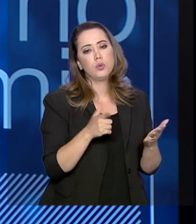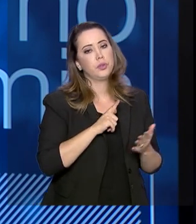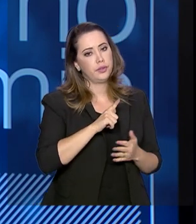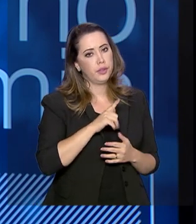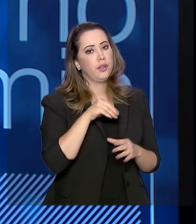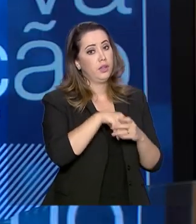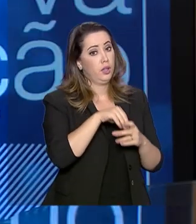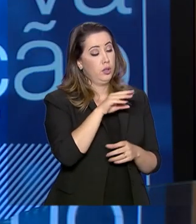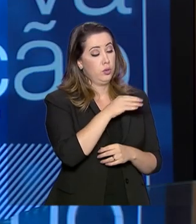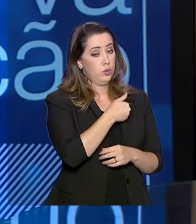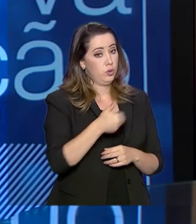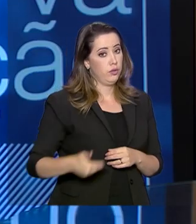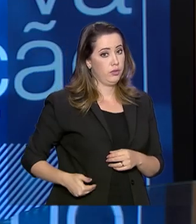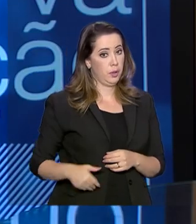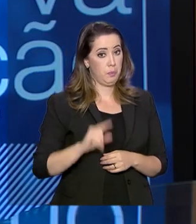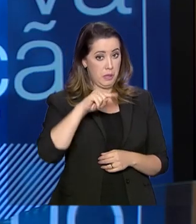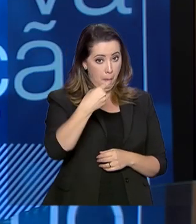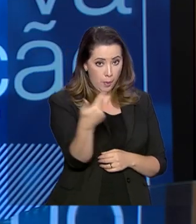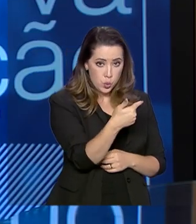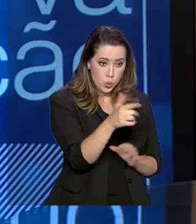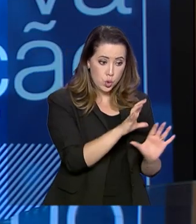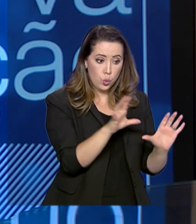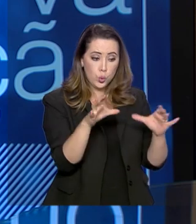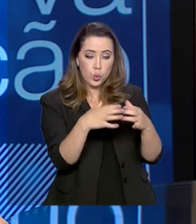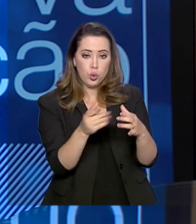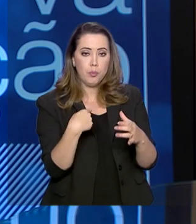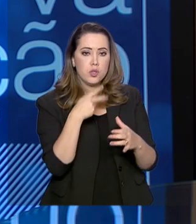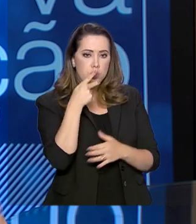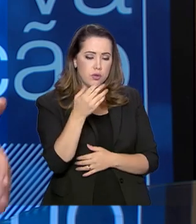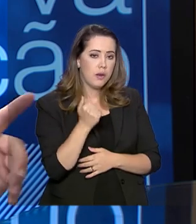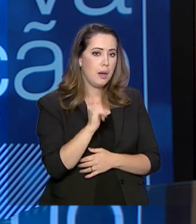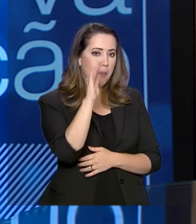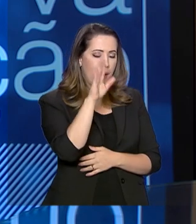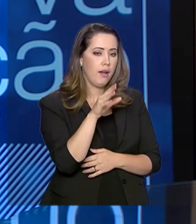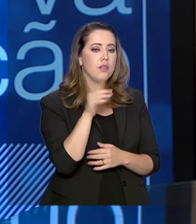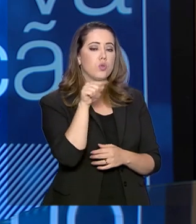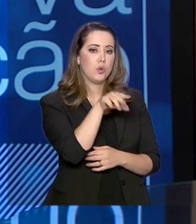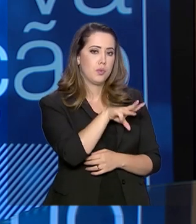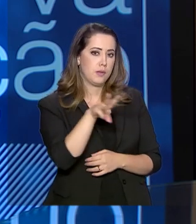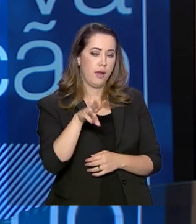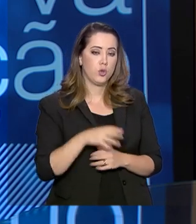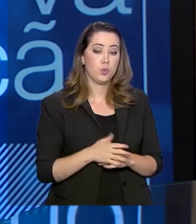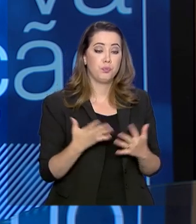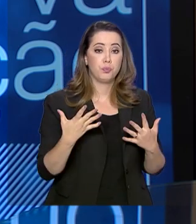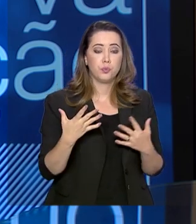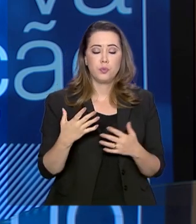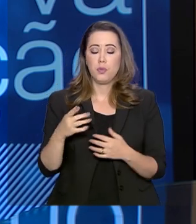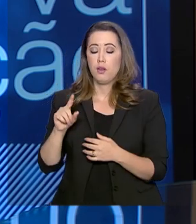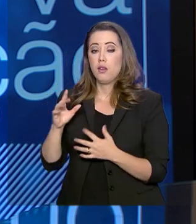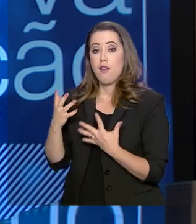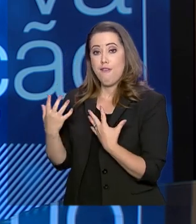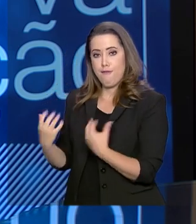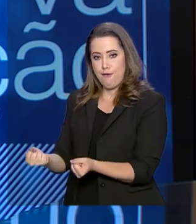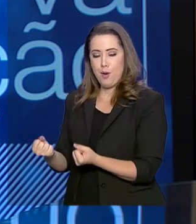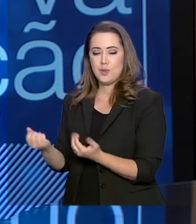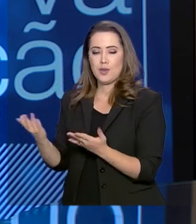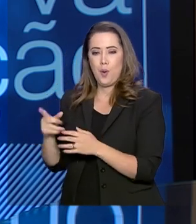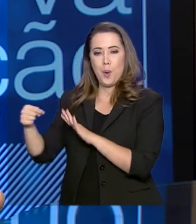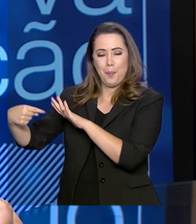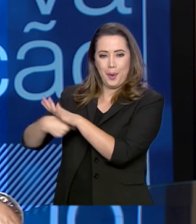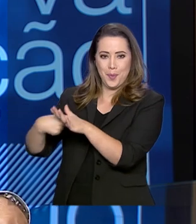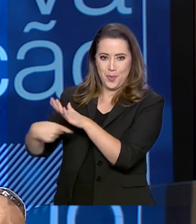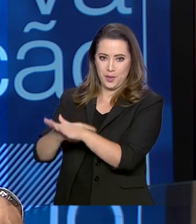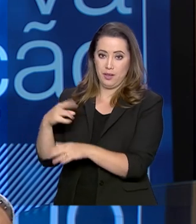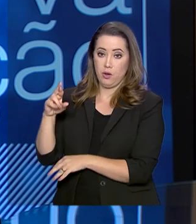governamentais. No segundo bloco, a gente vai falar mais um pouquinho sobre o Comprasnet. Vamos agora trazer uma pergunta, é do Ronaldo